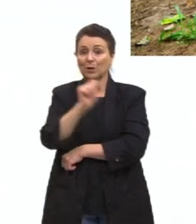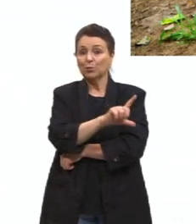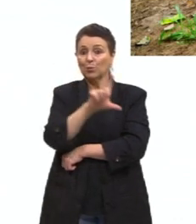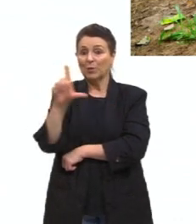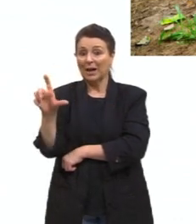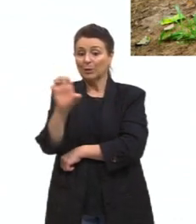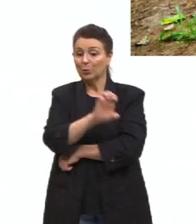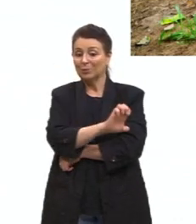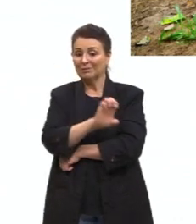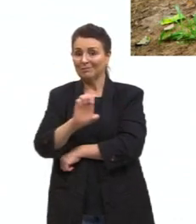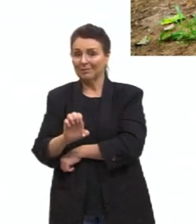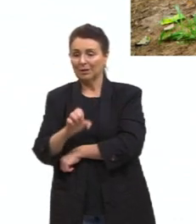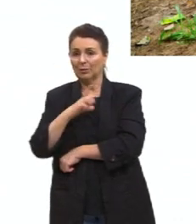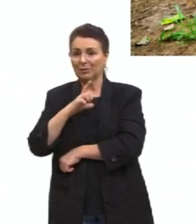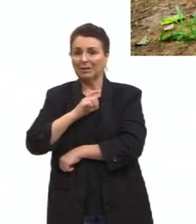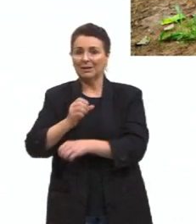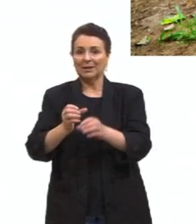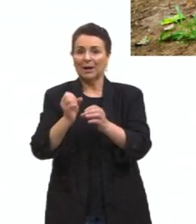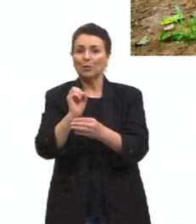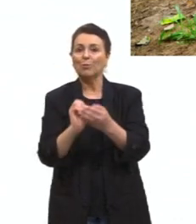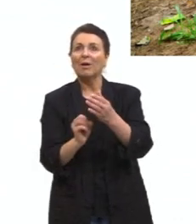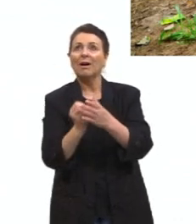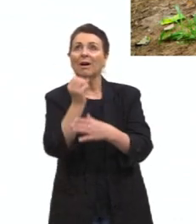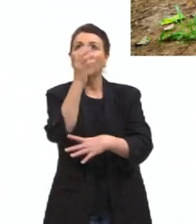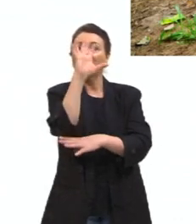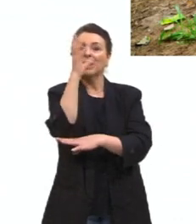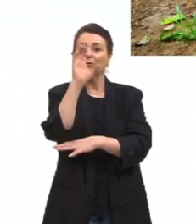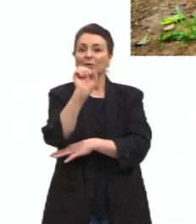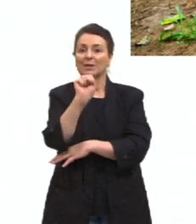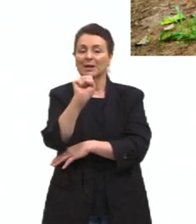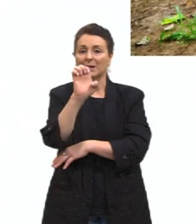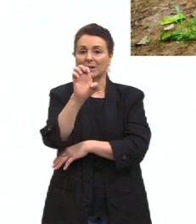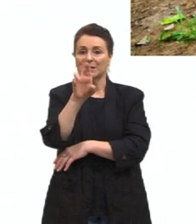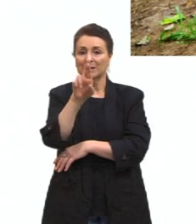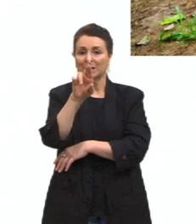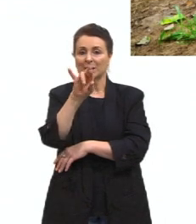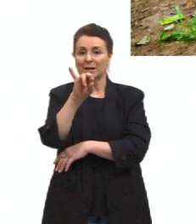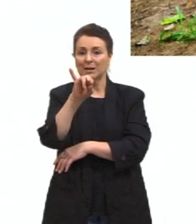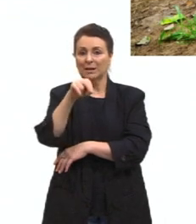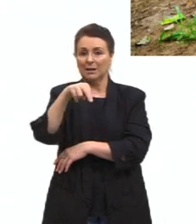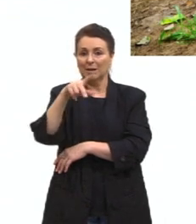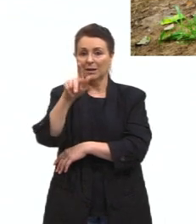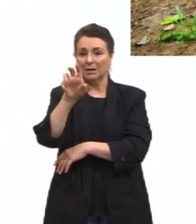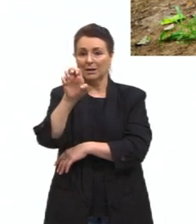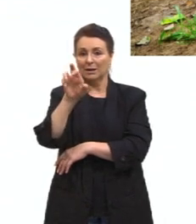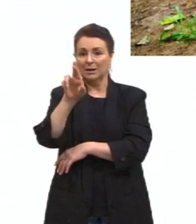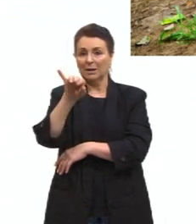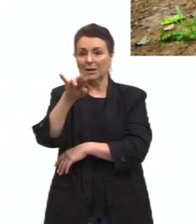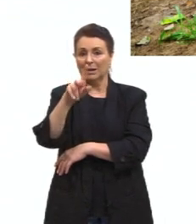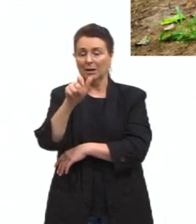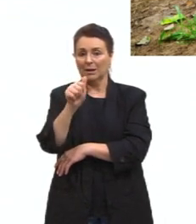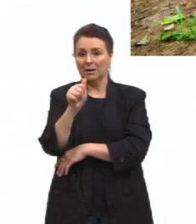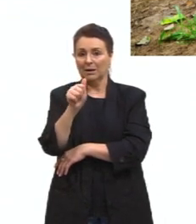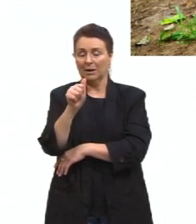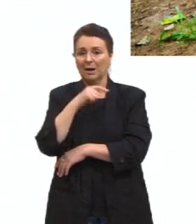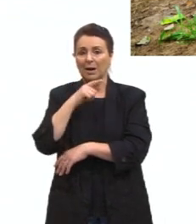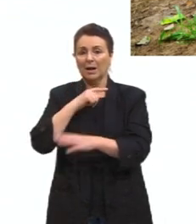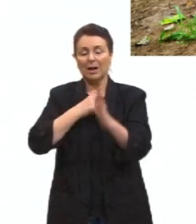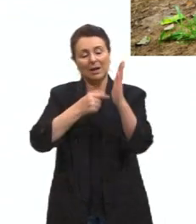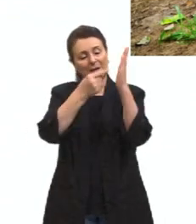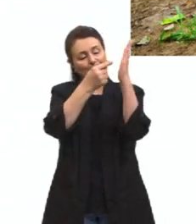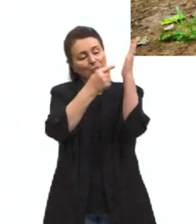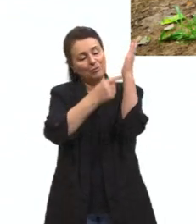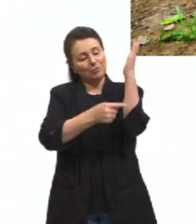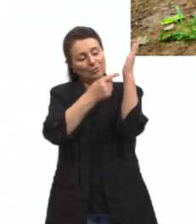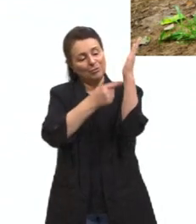tem uma árvore, que é a seringueira, e dela é extraído o que vai ser a matéria-prima para o látex, para fazer a